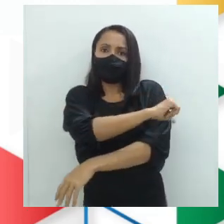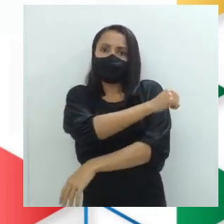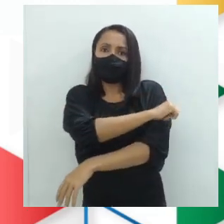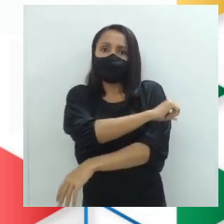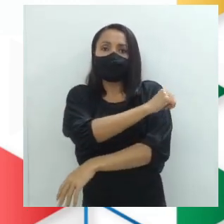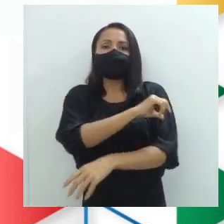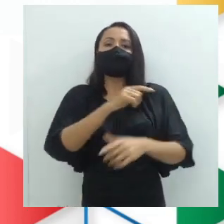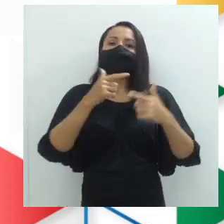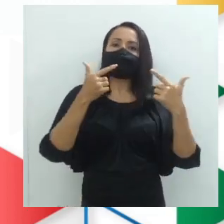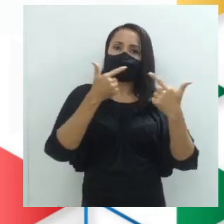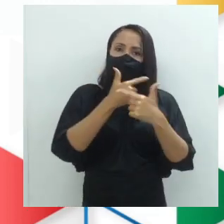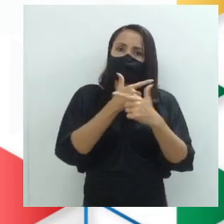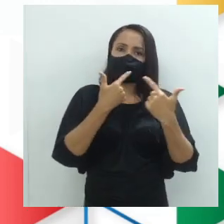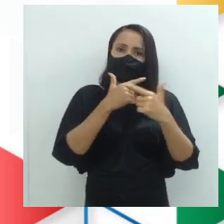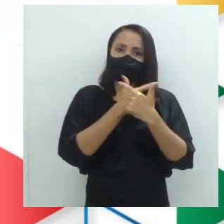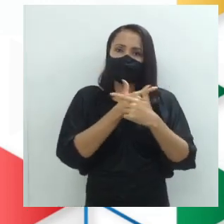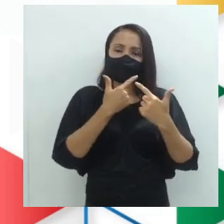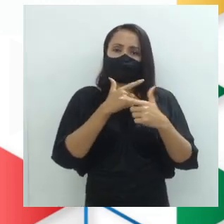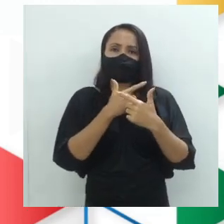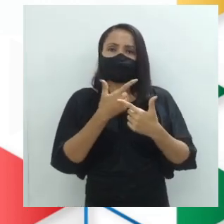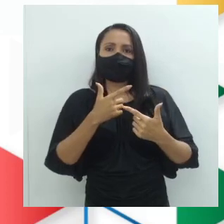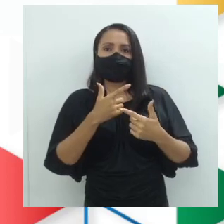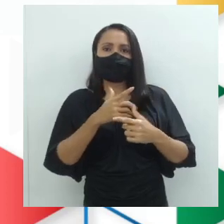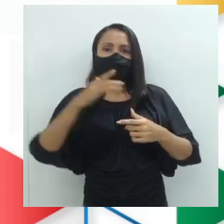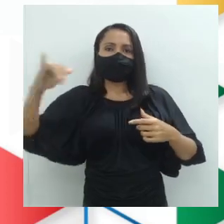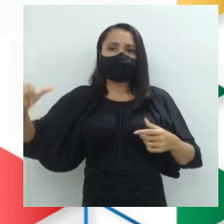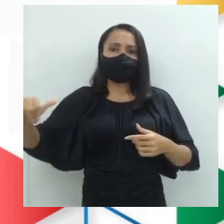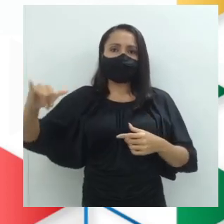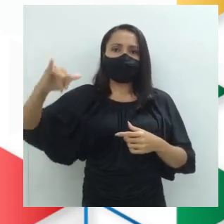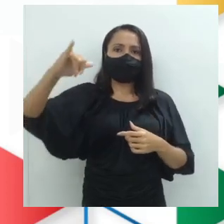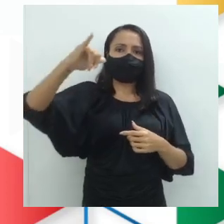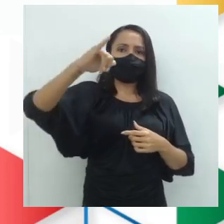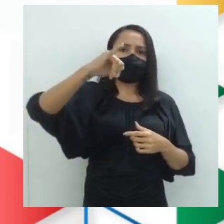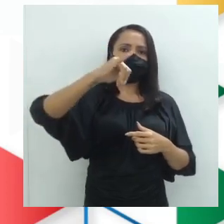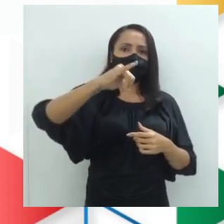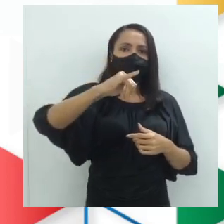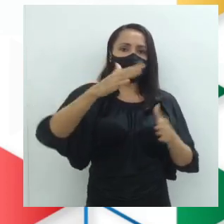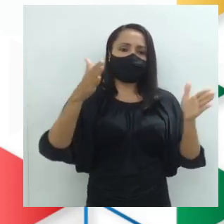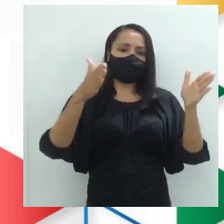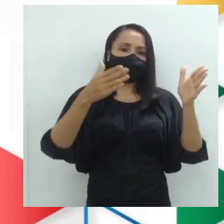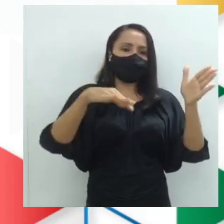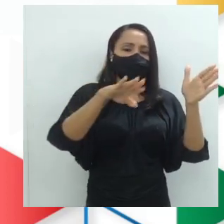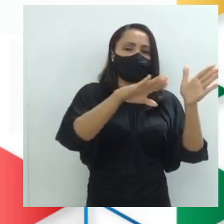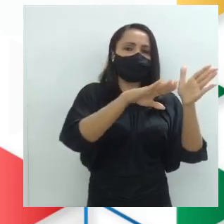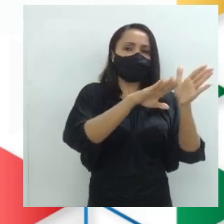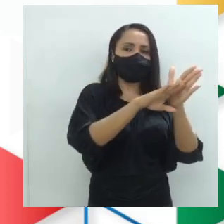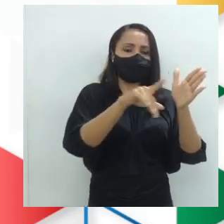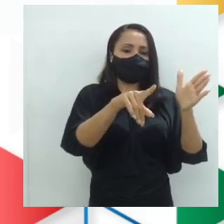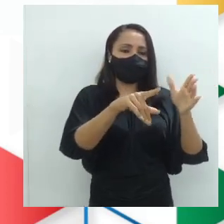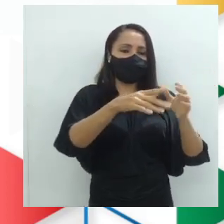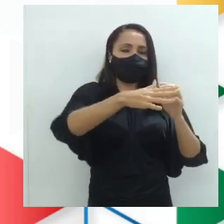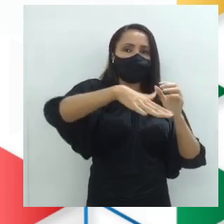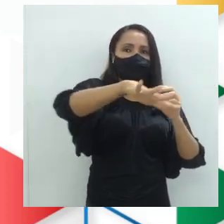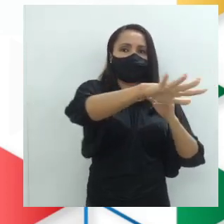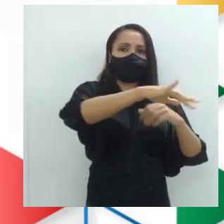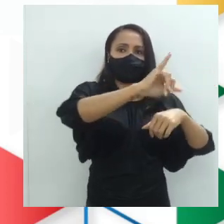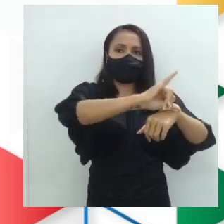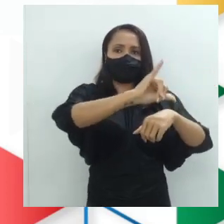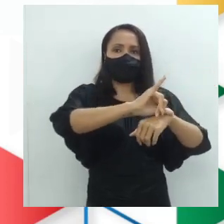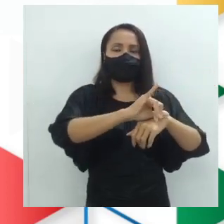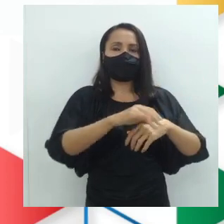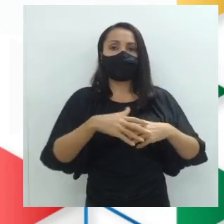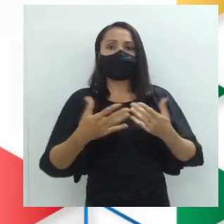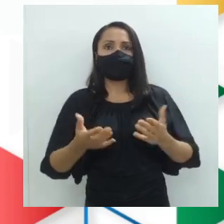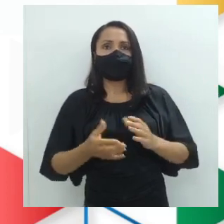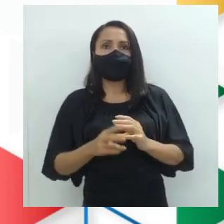ironia aí. Do Galeão, do aeroporto, ao centro da cidade, uma via cruzes. Via cruzes, para quem não conhece, olha aí o